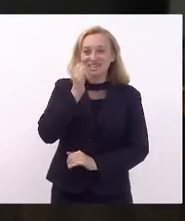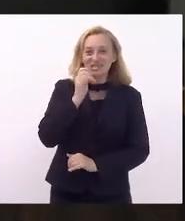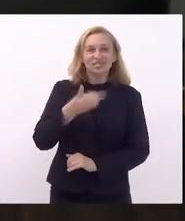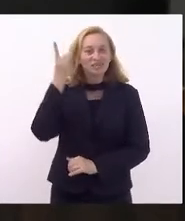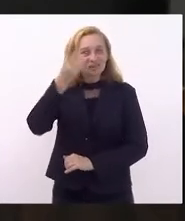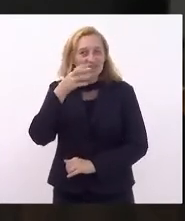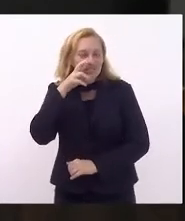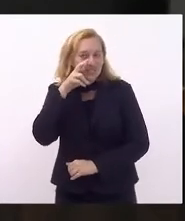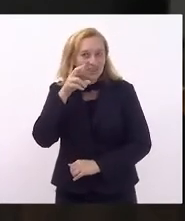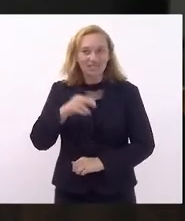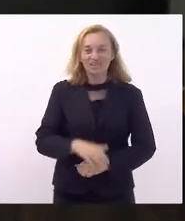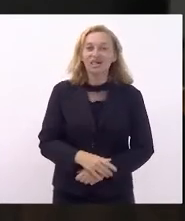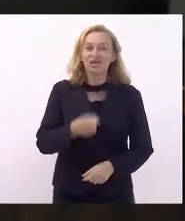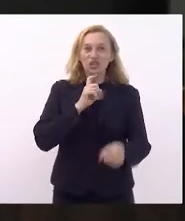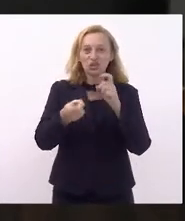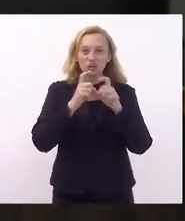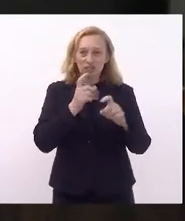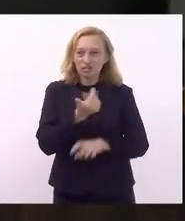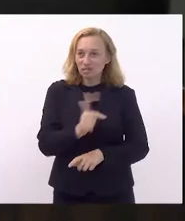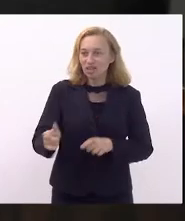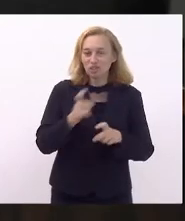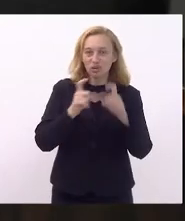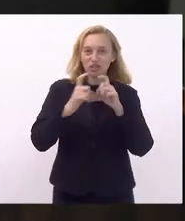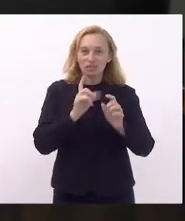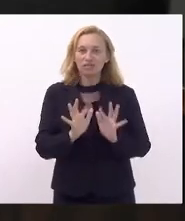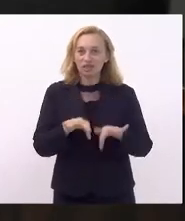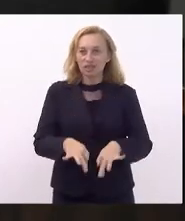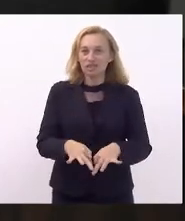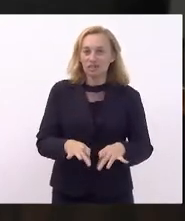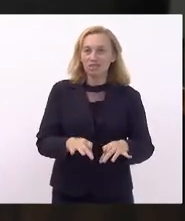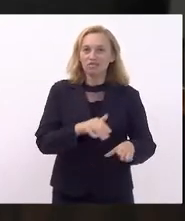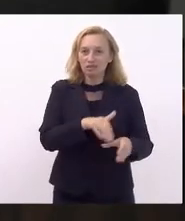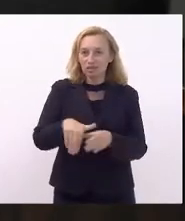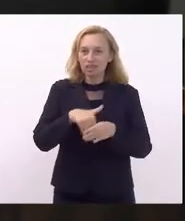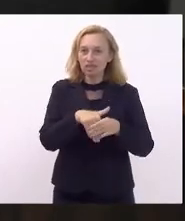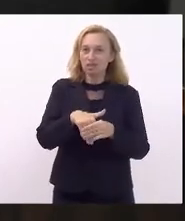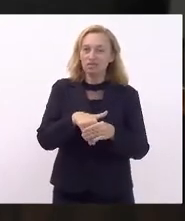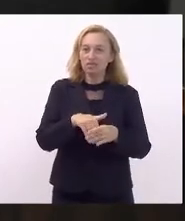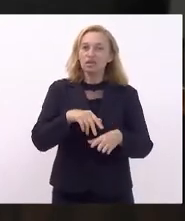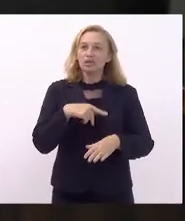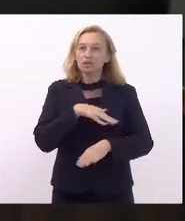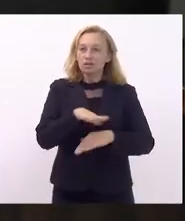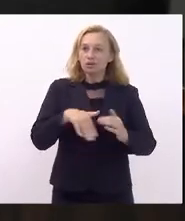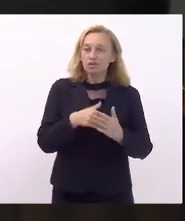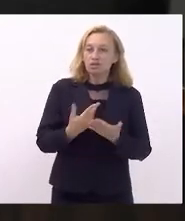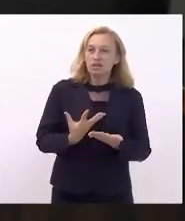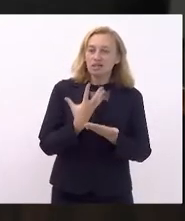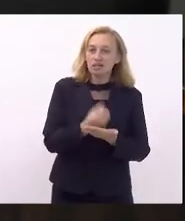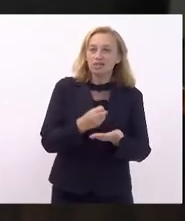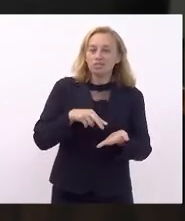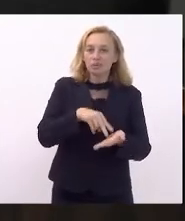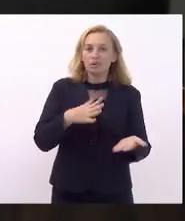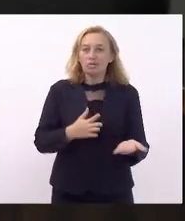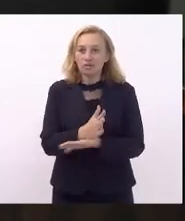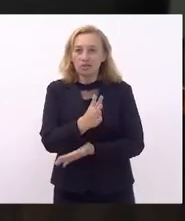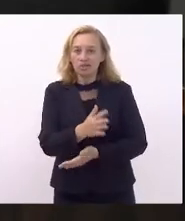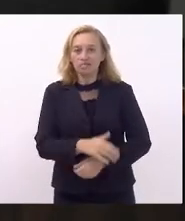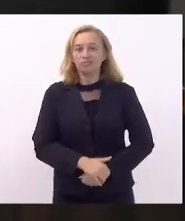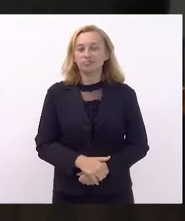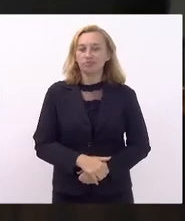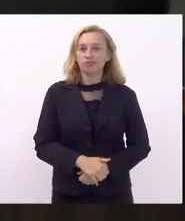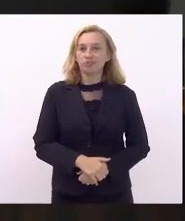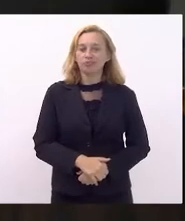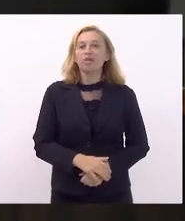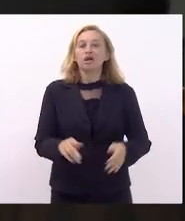Rosenberg Reis. Em discussão, não havendo o que querer discutir, encerrada a discussão. Em votação, os senhores que aprovam, permaneçam como estão. Aprovado, vai à promulgação.